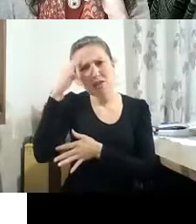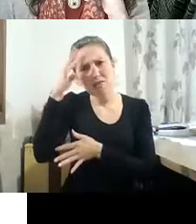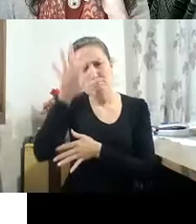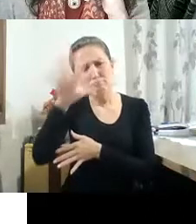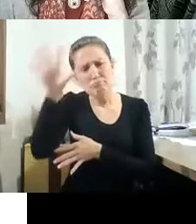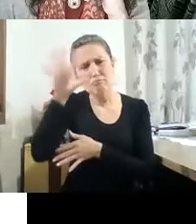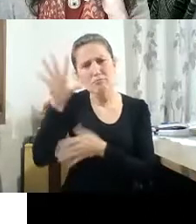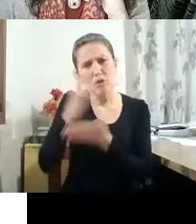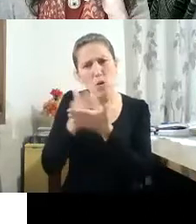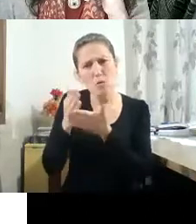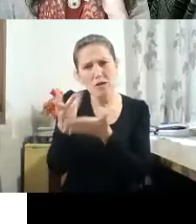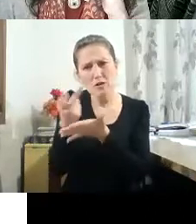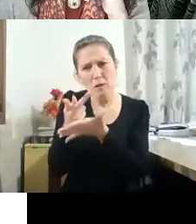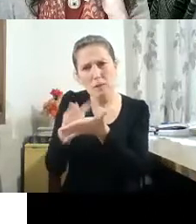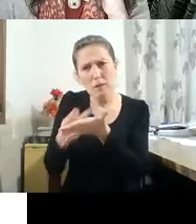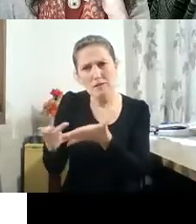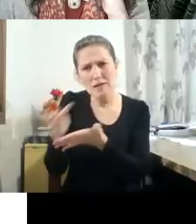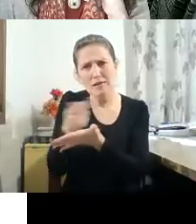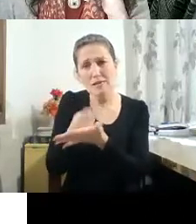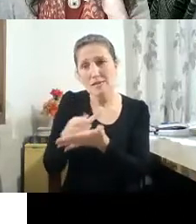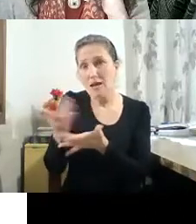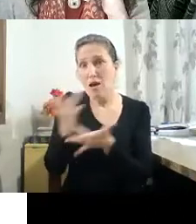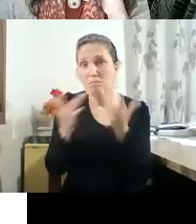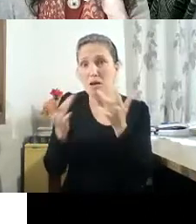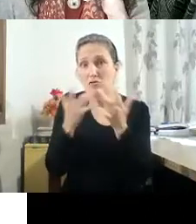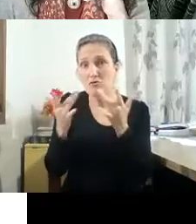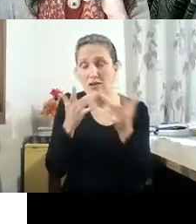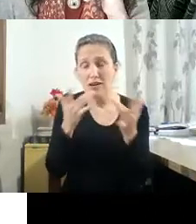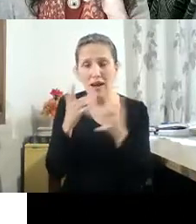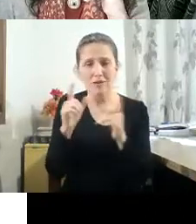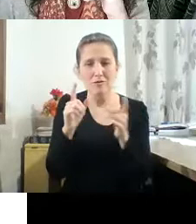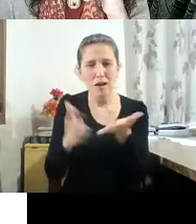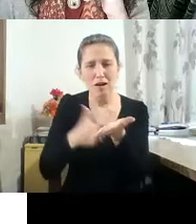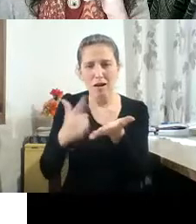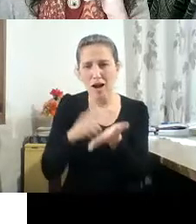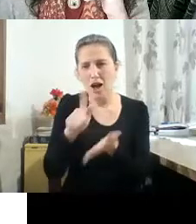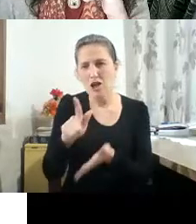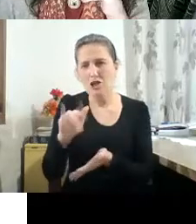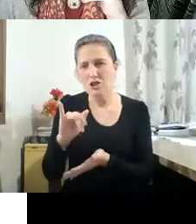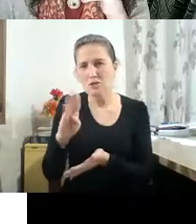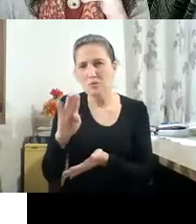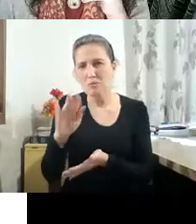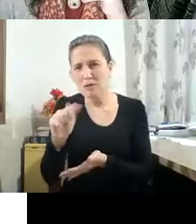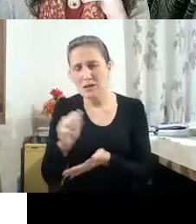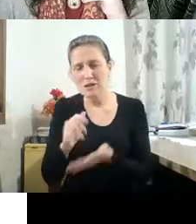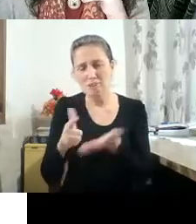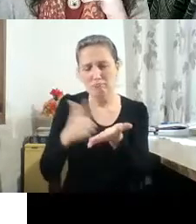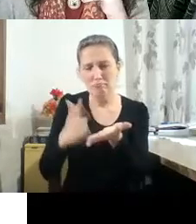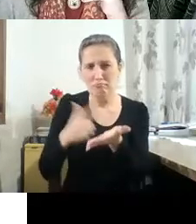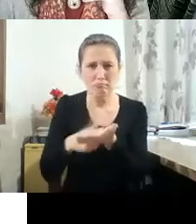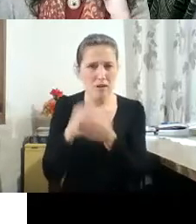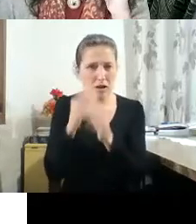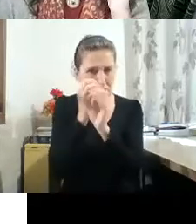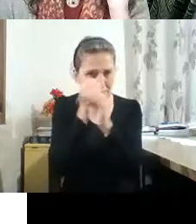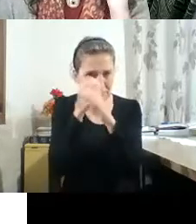é um apaixonado pelas histórias em quadrinho, então, ele foi alimentando o seu calidoscópio, como ele mesmo